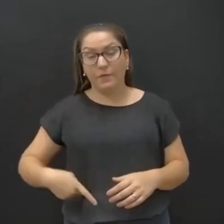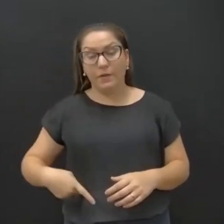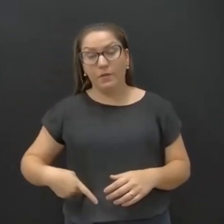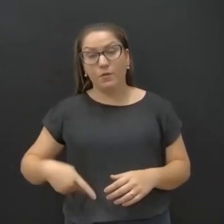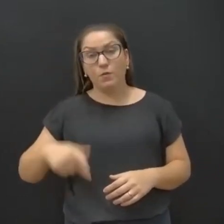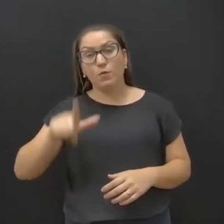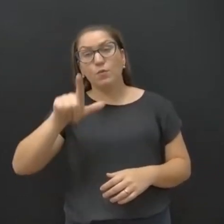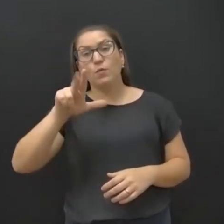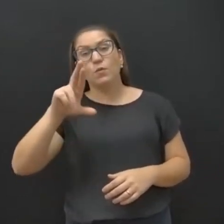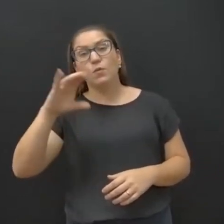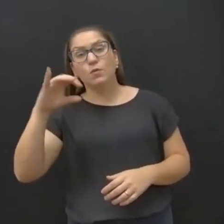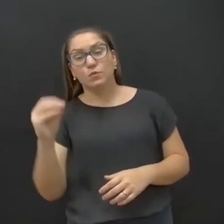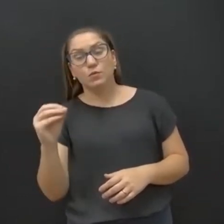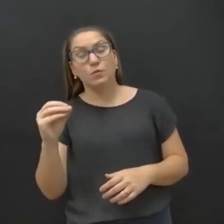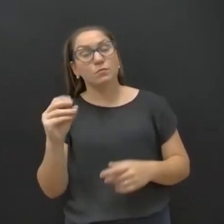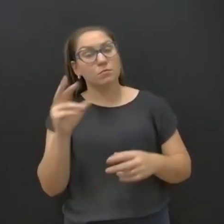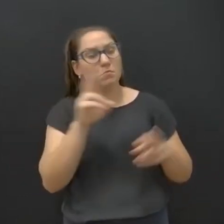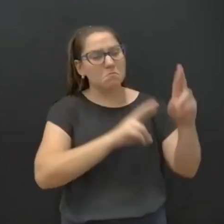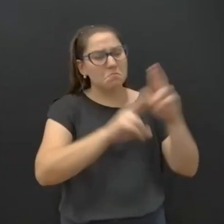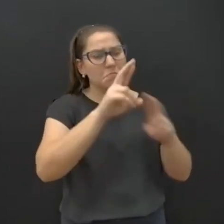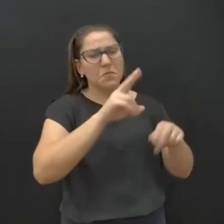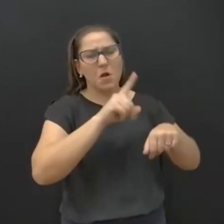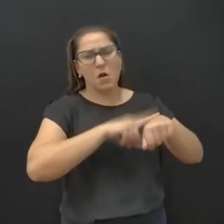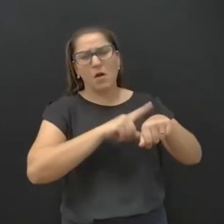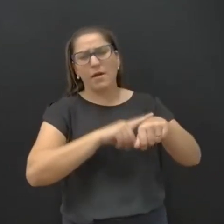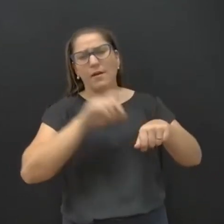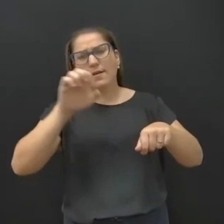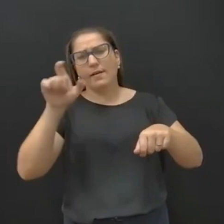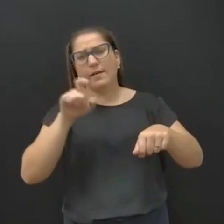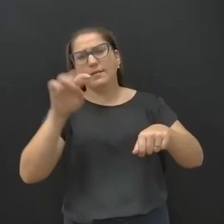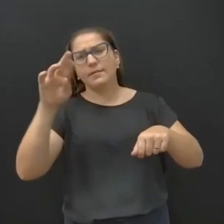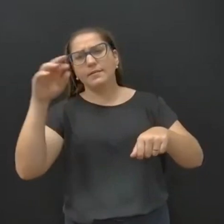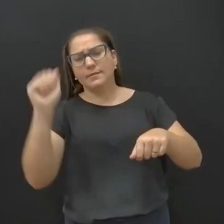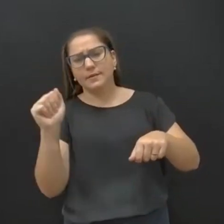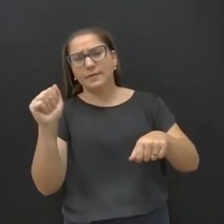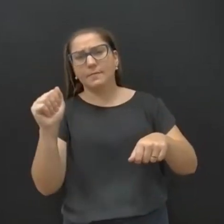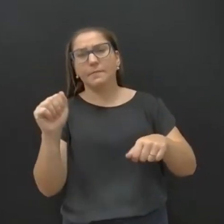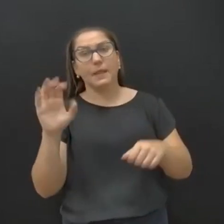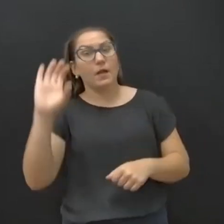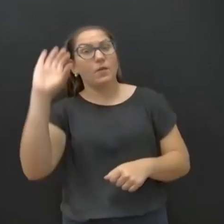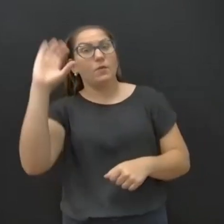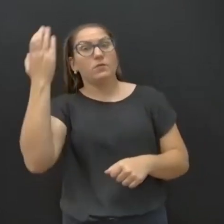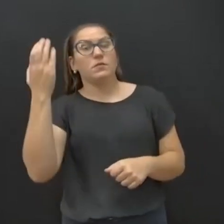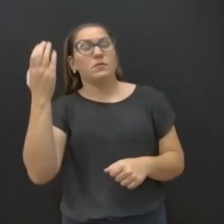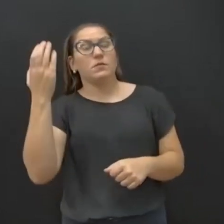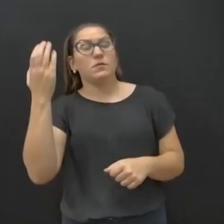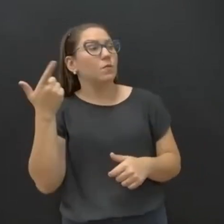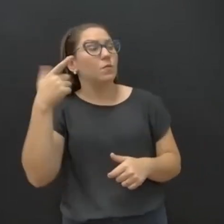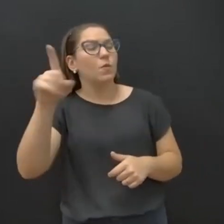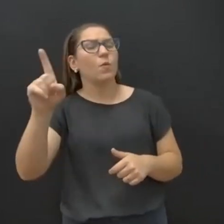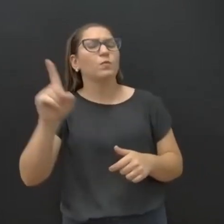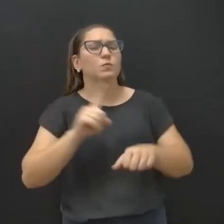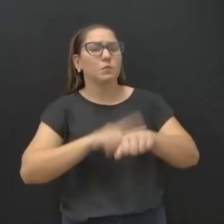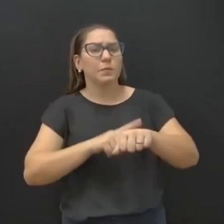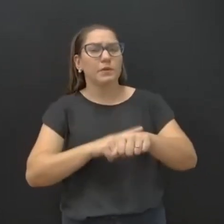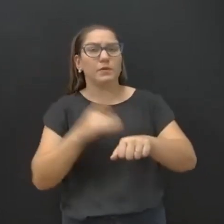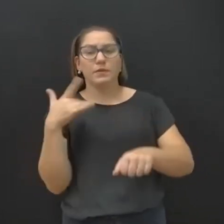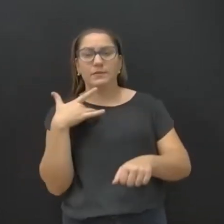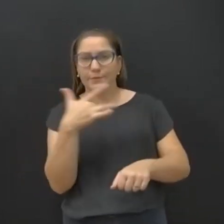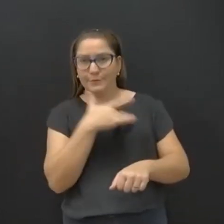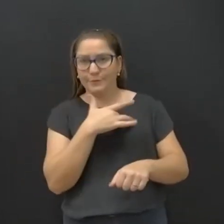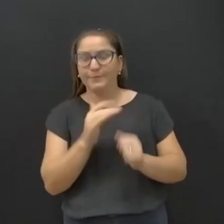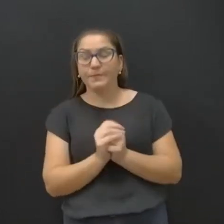época, regulando as horas extras, as horas extras acontecessem em última necessidade de ir para a saúde,